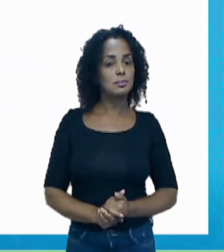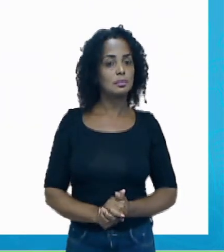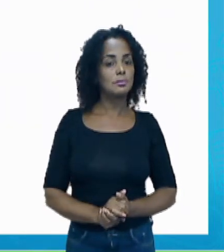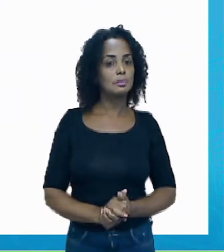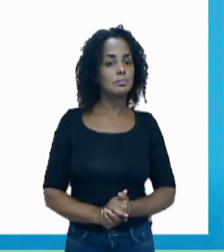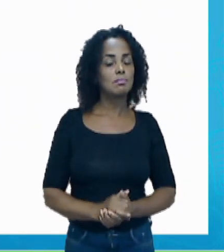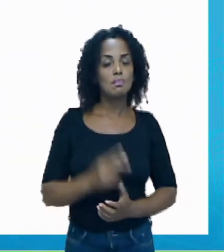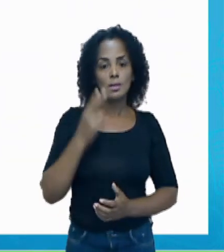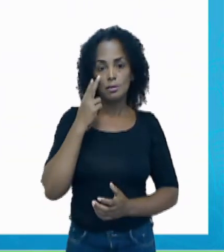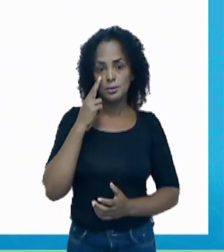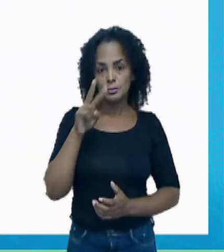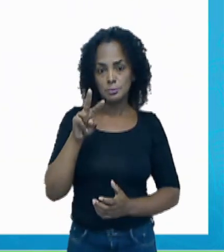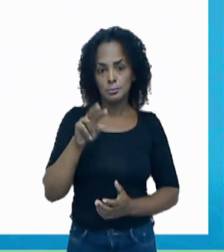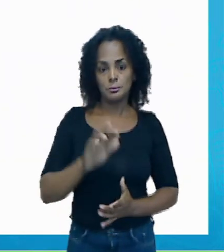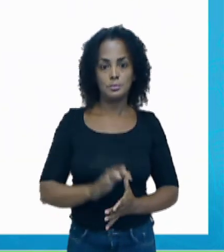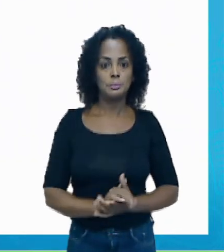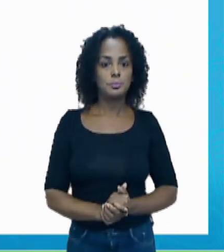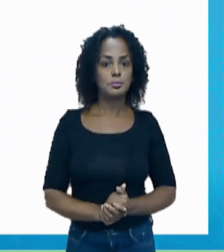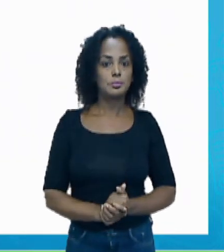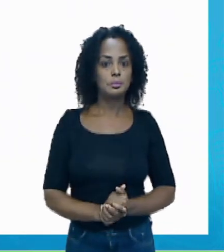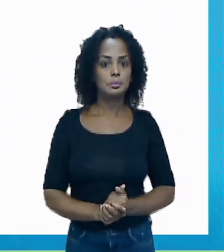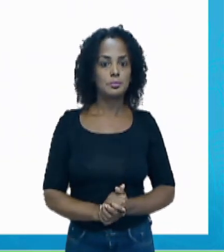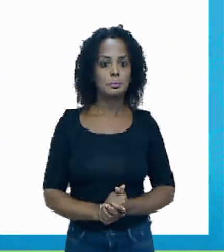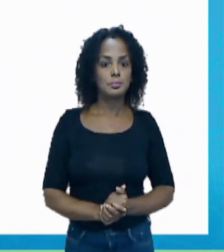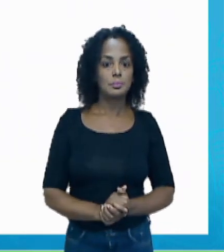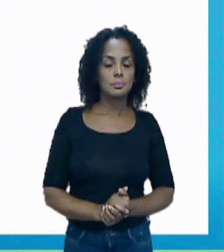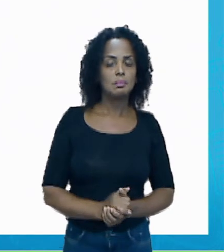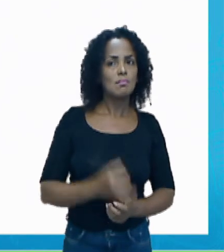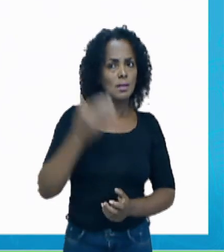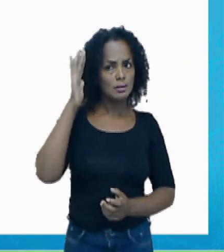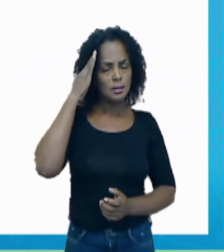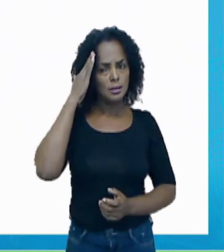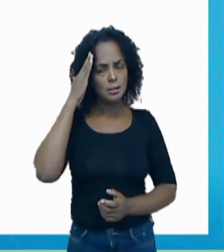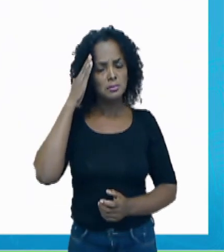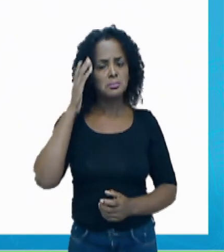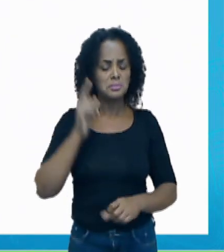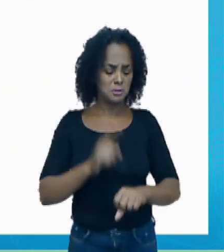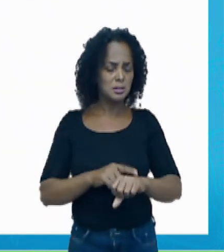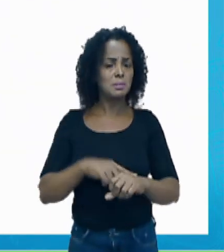Vamos lá. Já deu para ler todas as palavras?